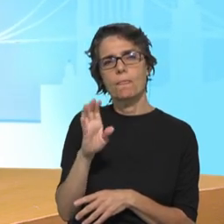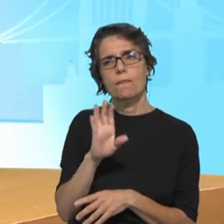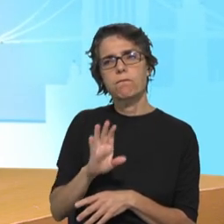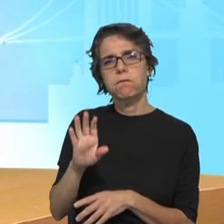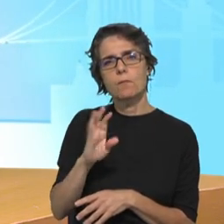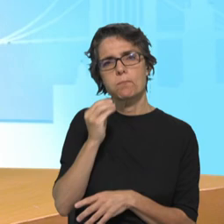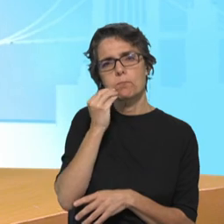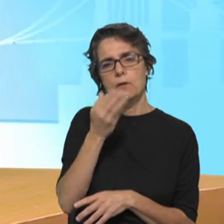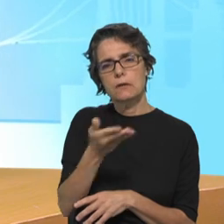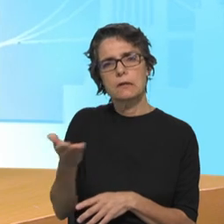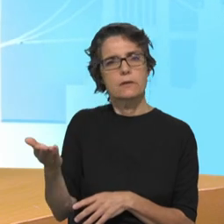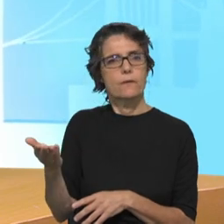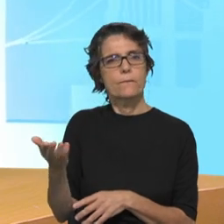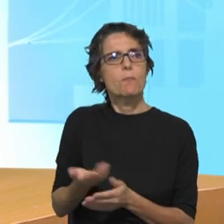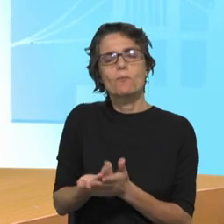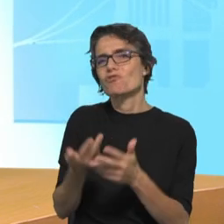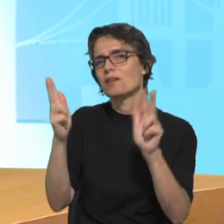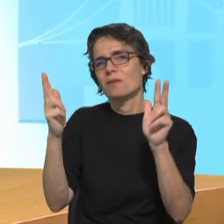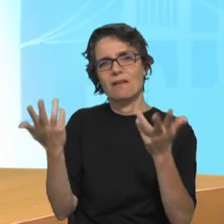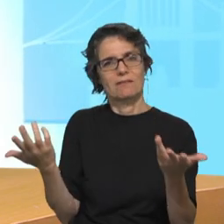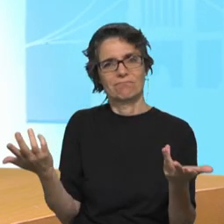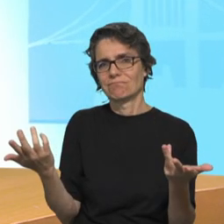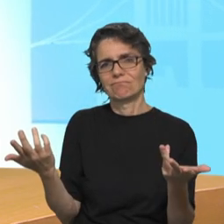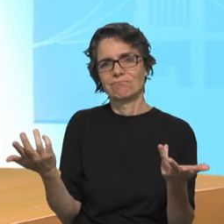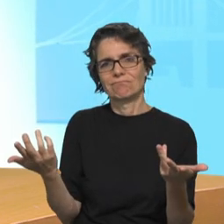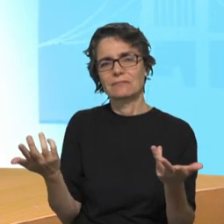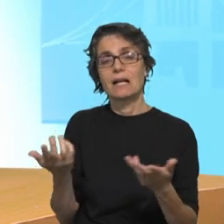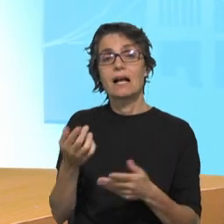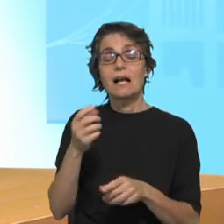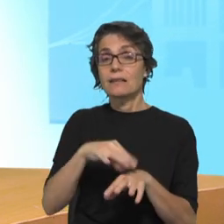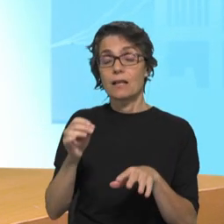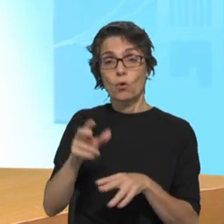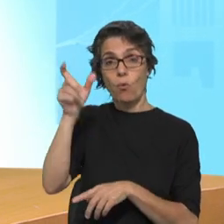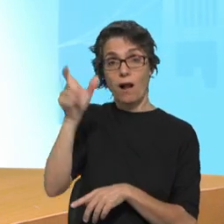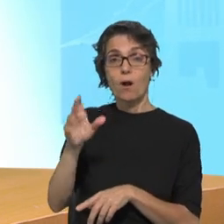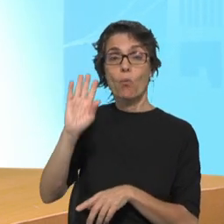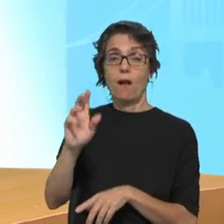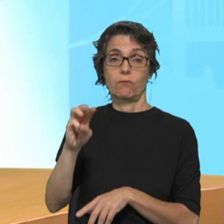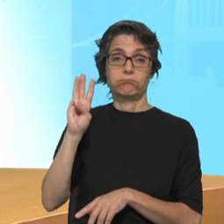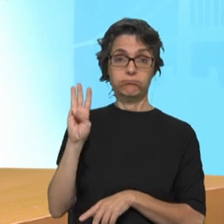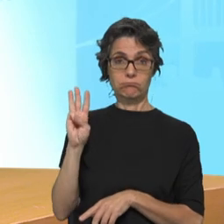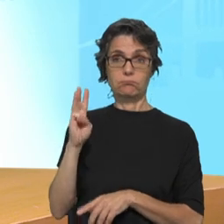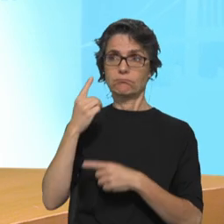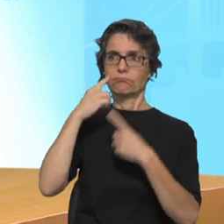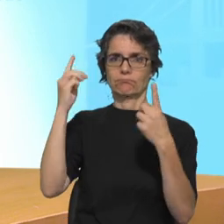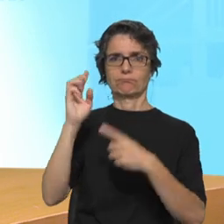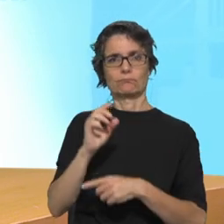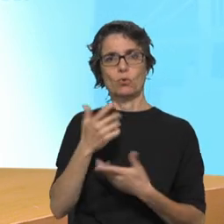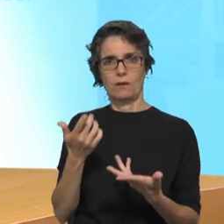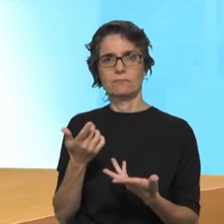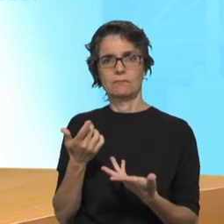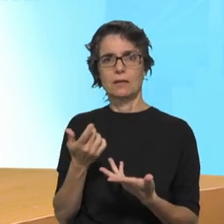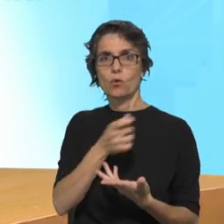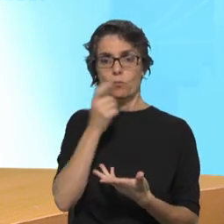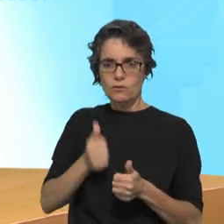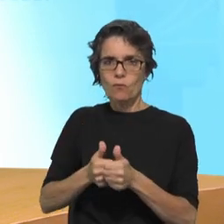assim como os escoteiros fazem a sua promessa, em público, livremente, quer dizer que desde pequenos